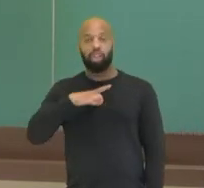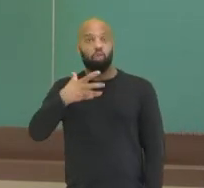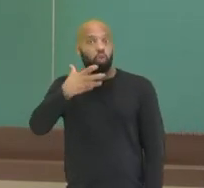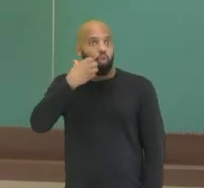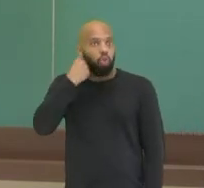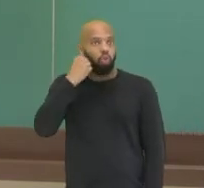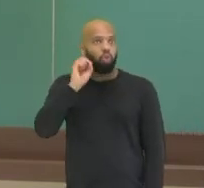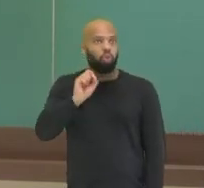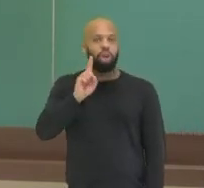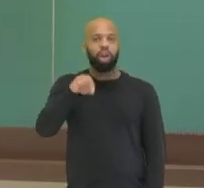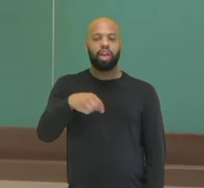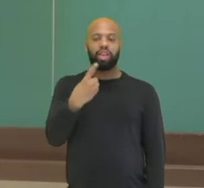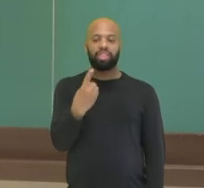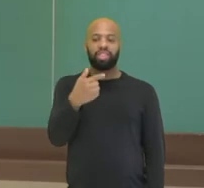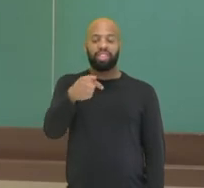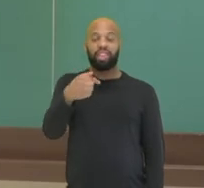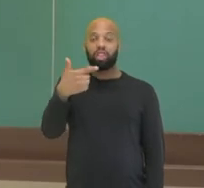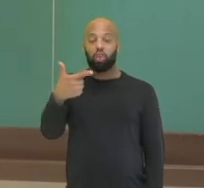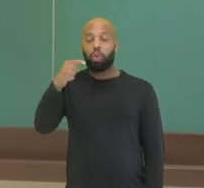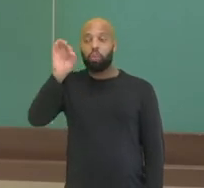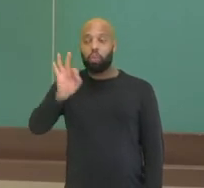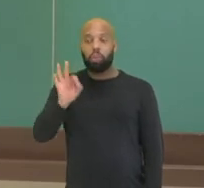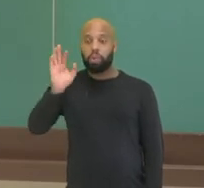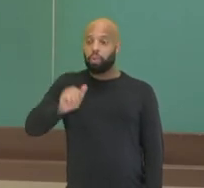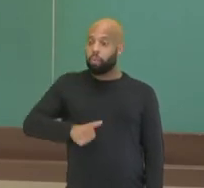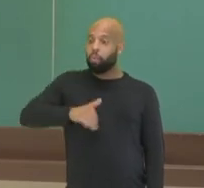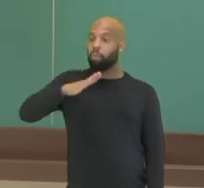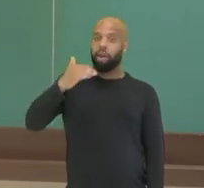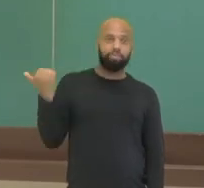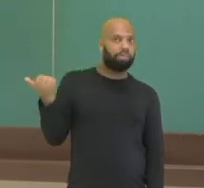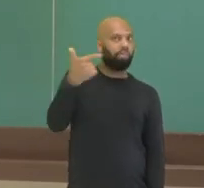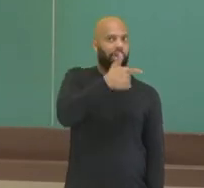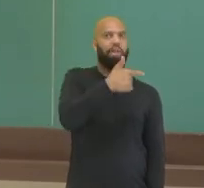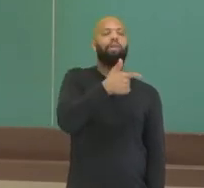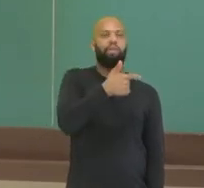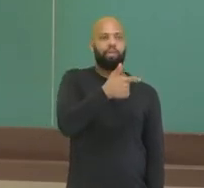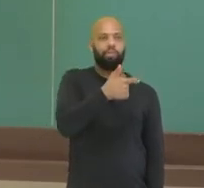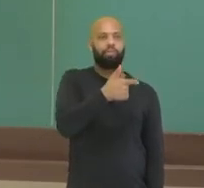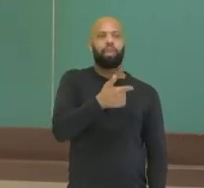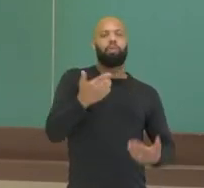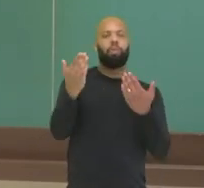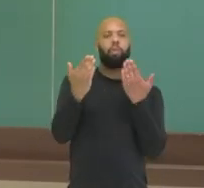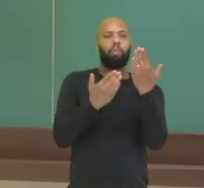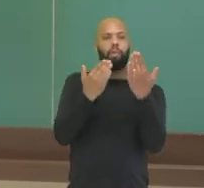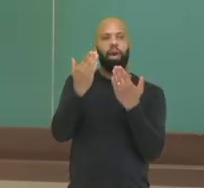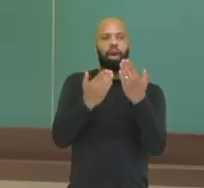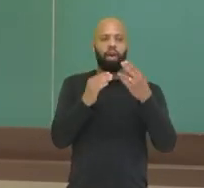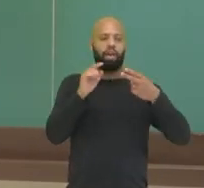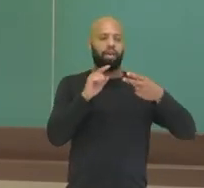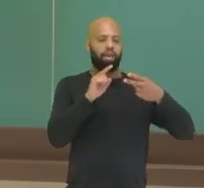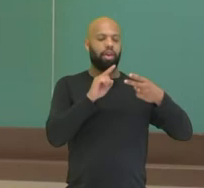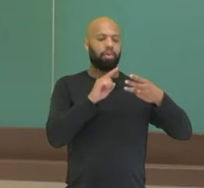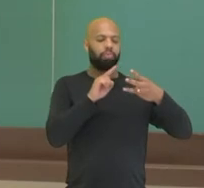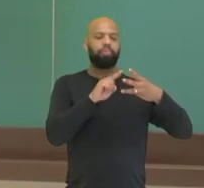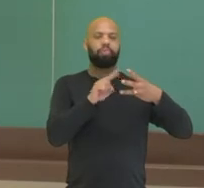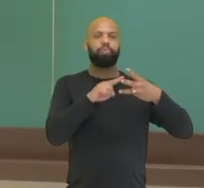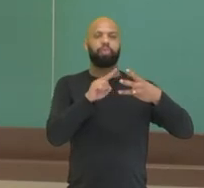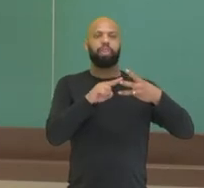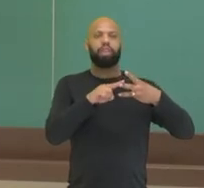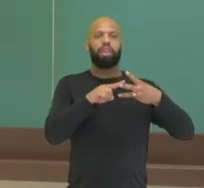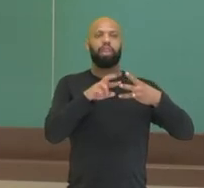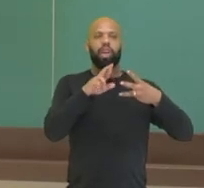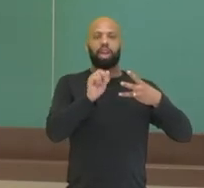percentual de 172% a mais, né. Comparando ali com a empresa Happy, né, teve